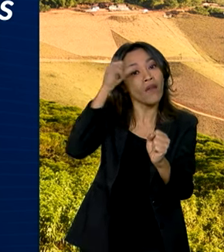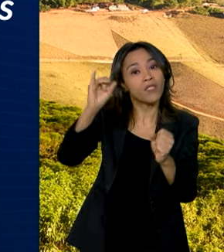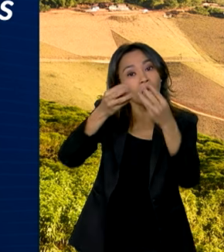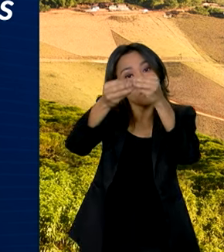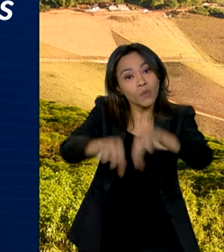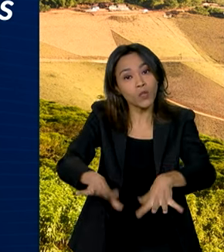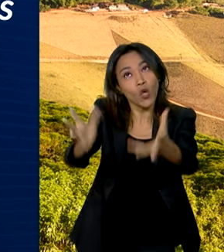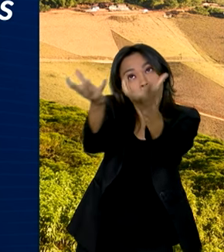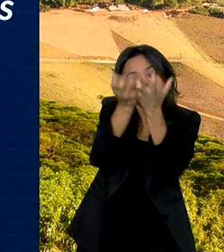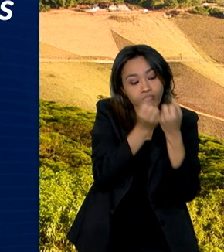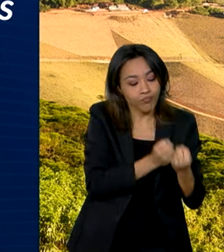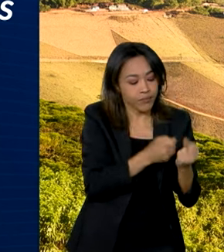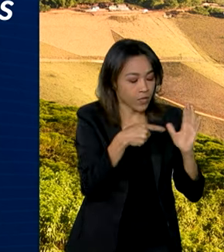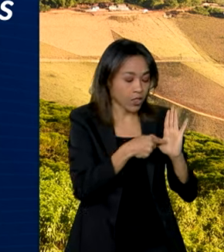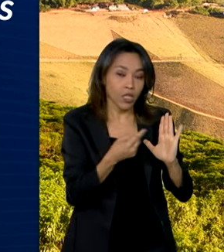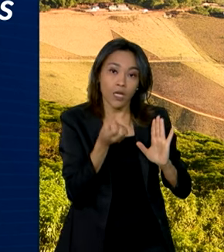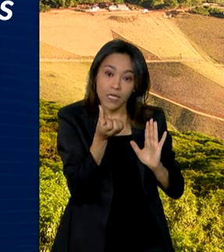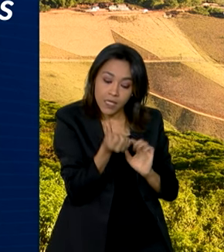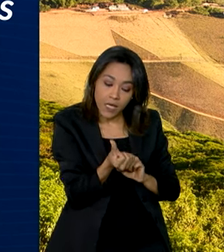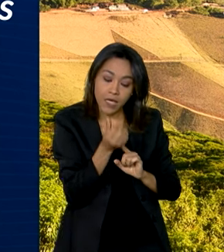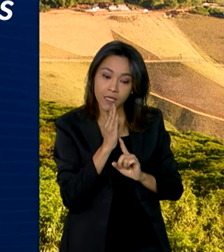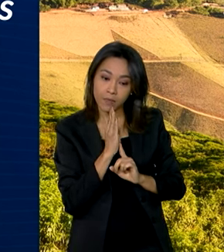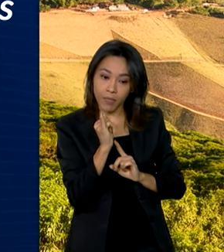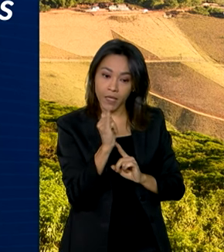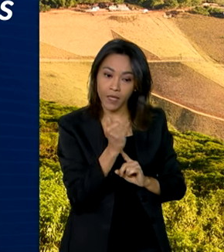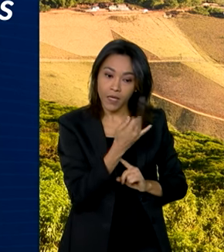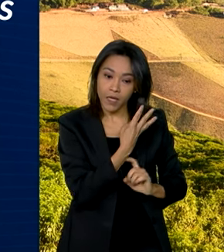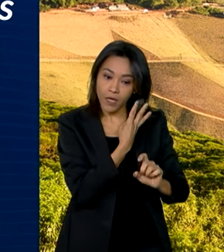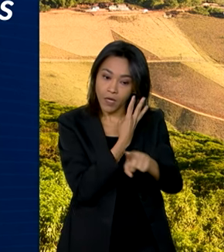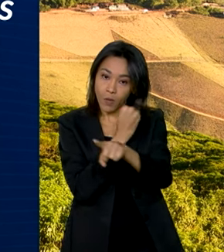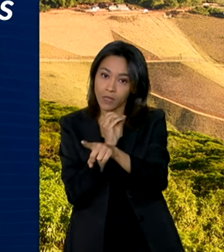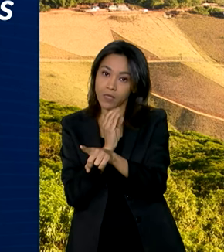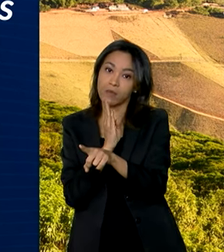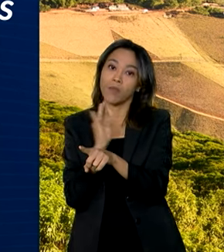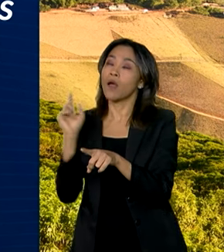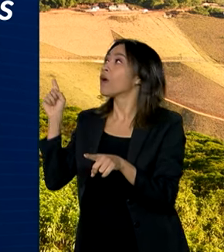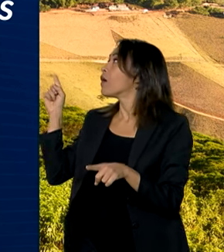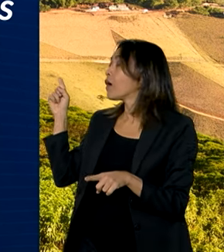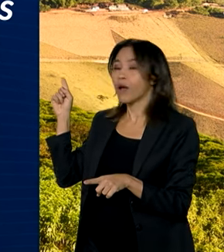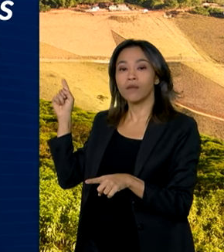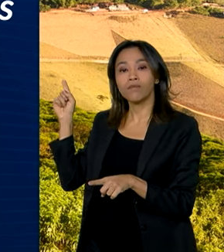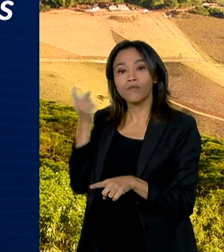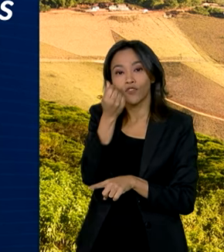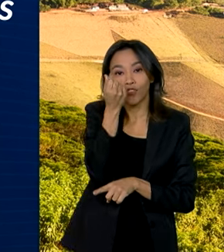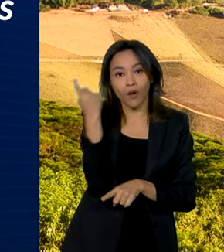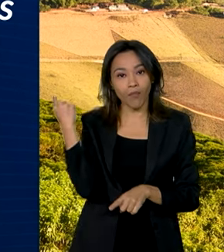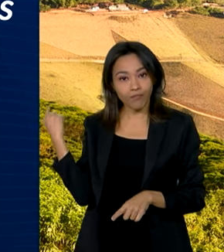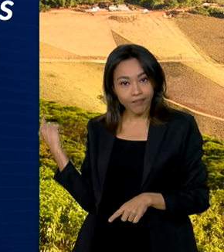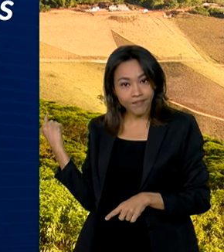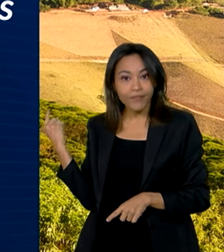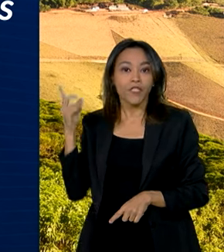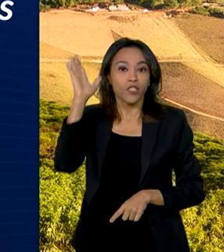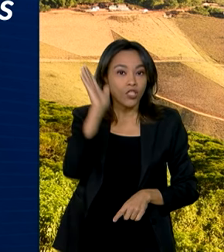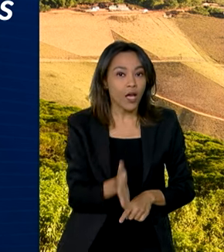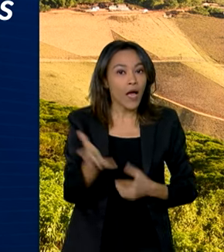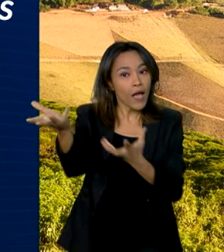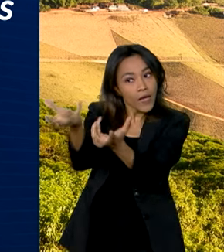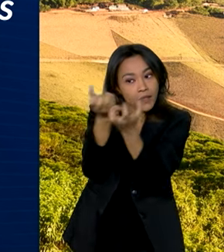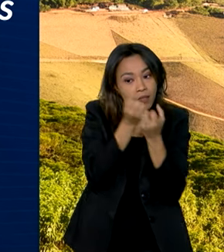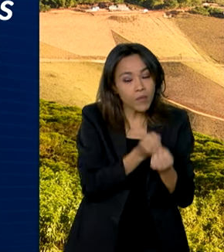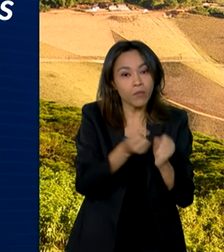edital previa 6 bilhões e 400 milhões de reais em investimentos. Foram recebidas